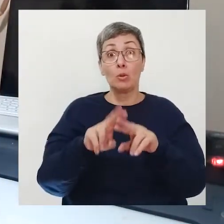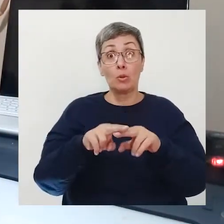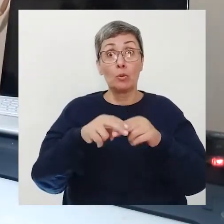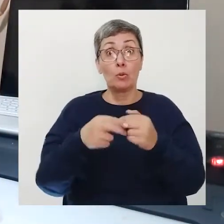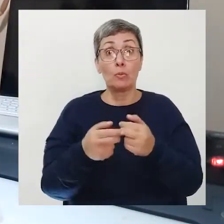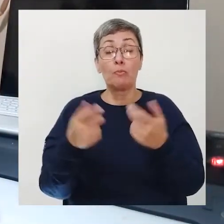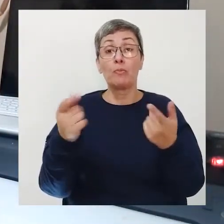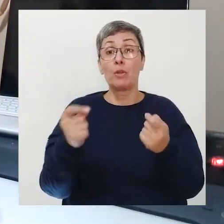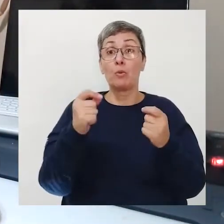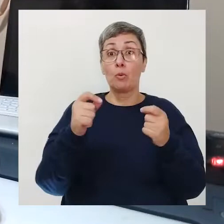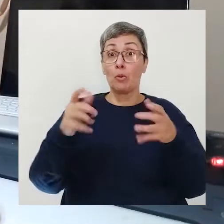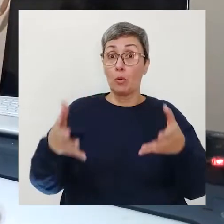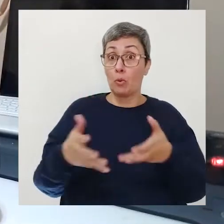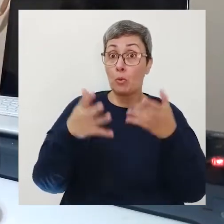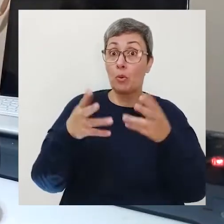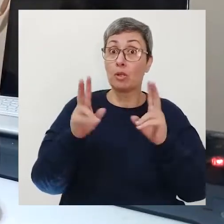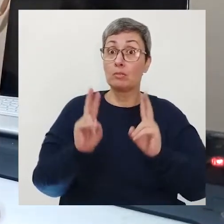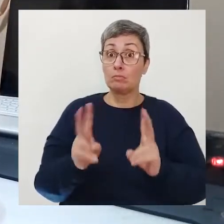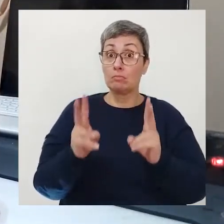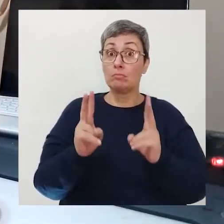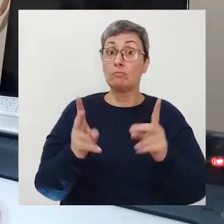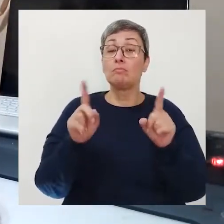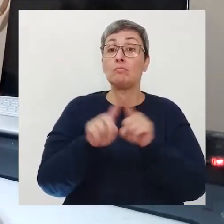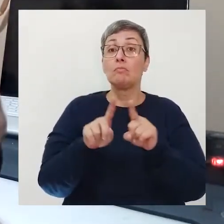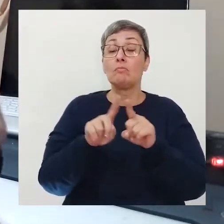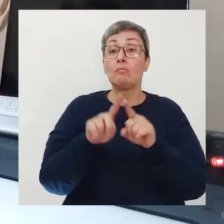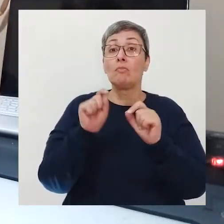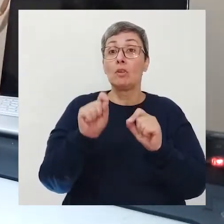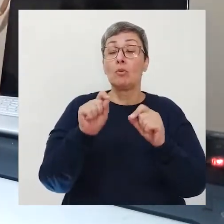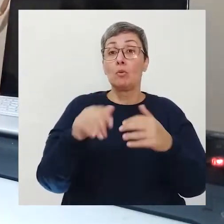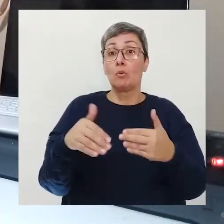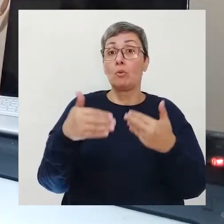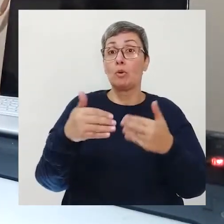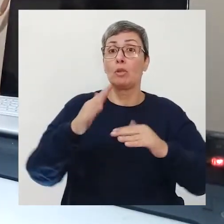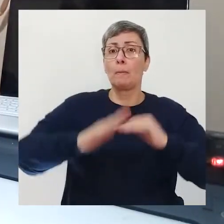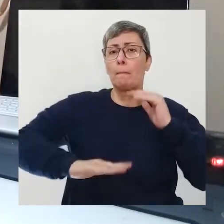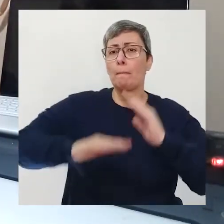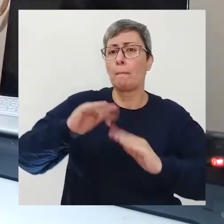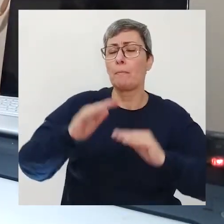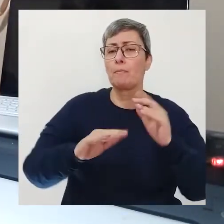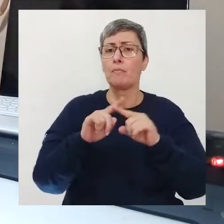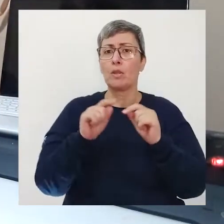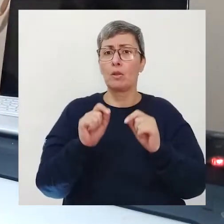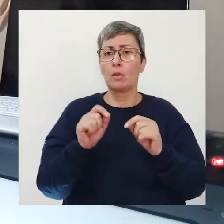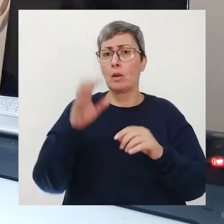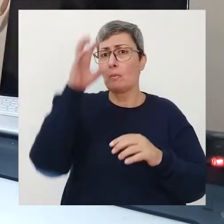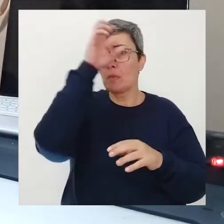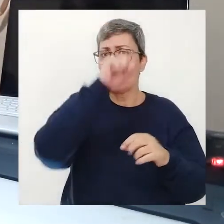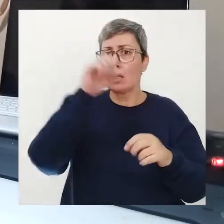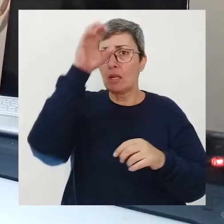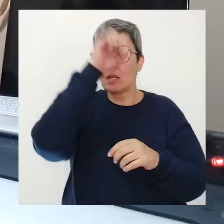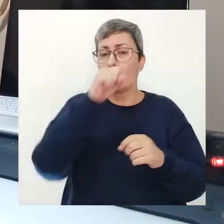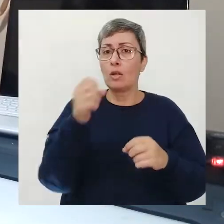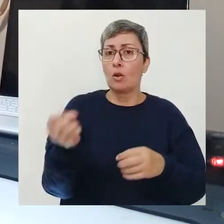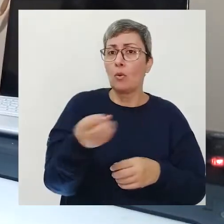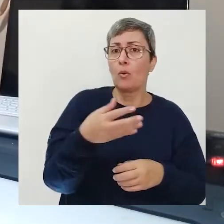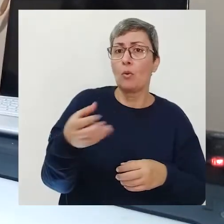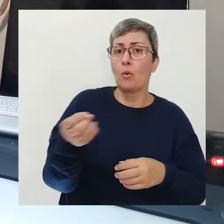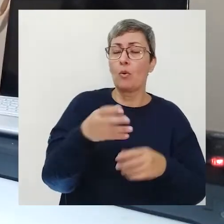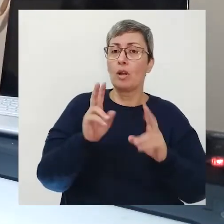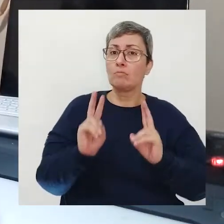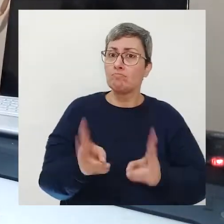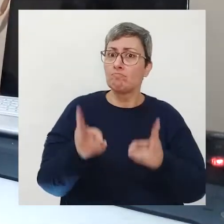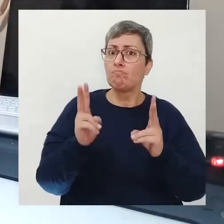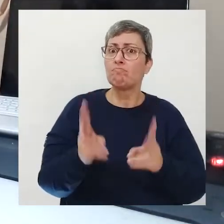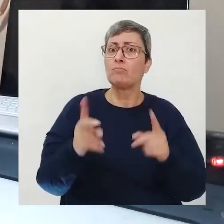poderia aumentar ela pode aumentar a reserva cognitiva o encéfalo